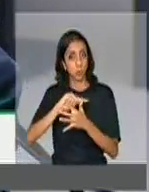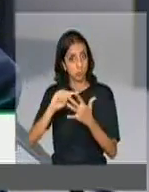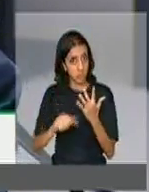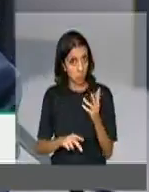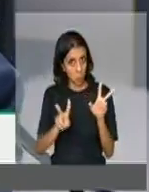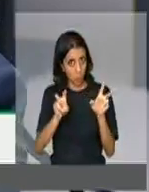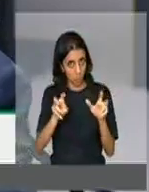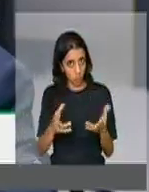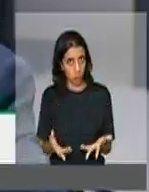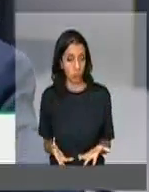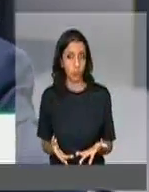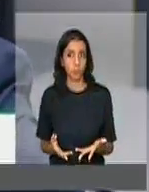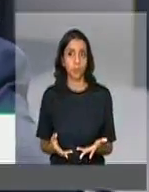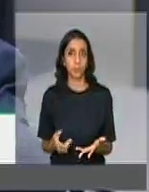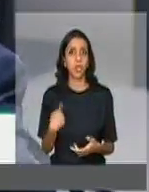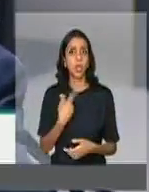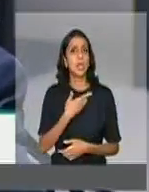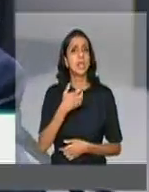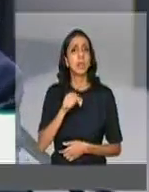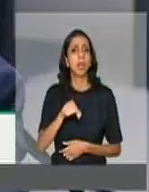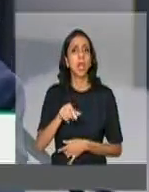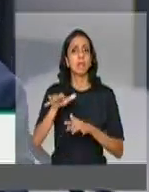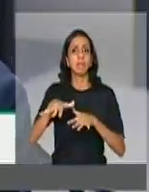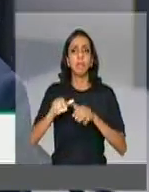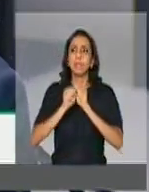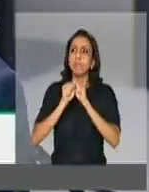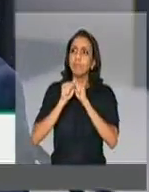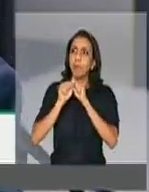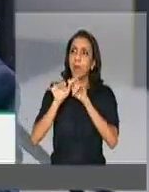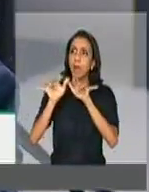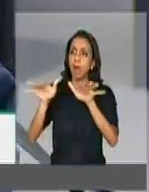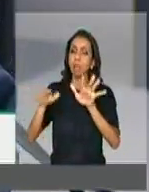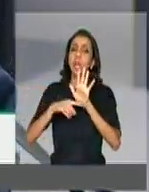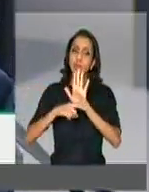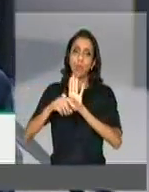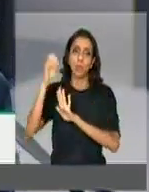Nós queremos que esse movimento se espalhe para o bem do Brasil.